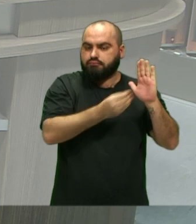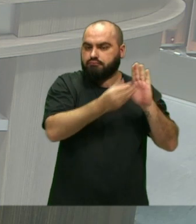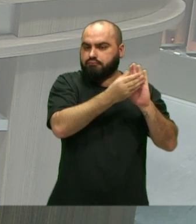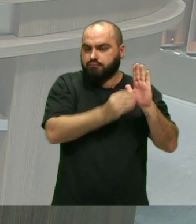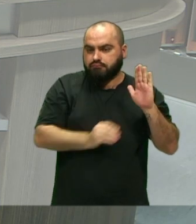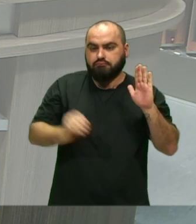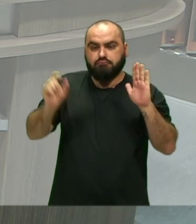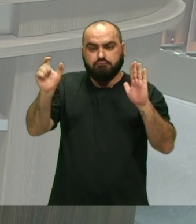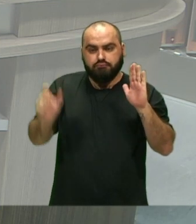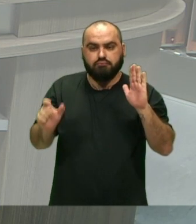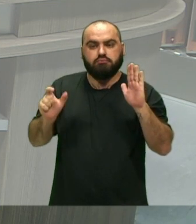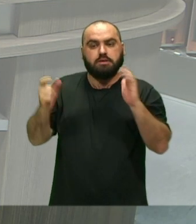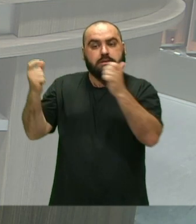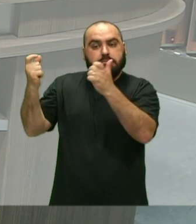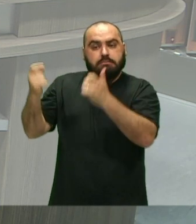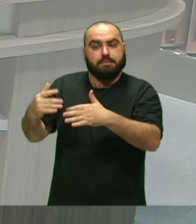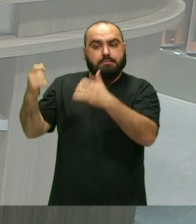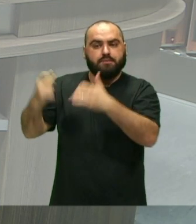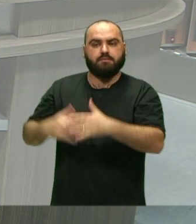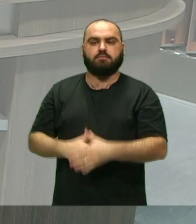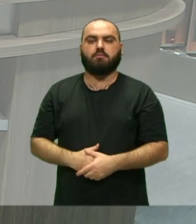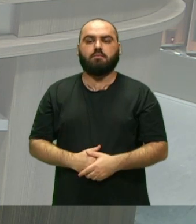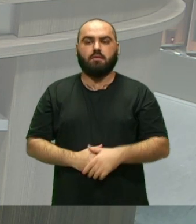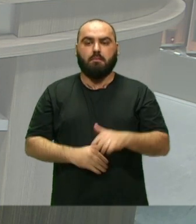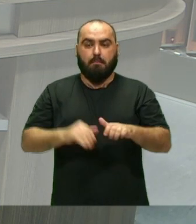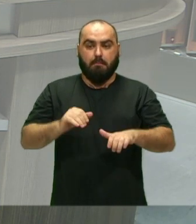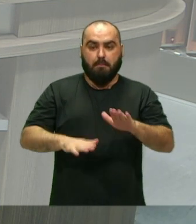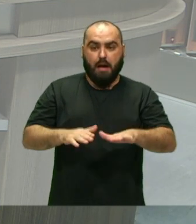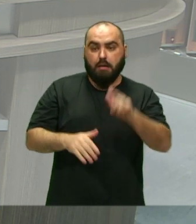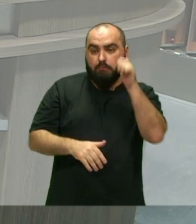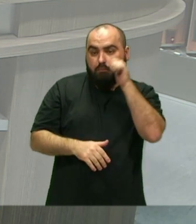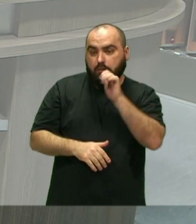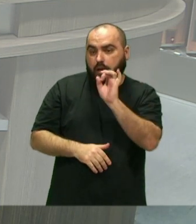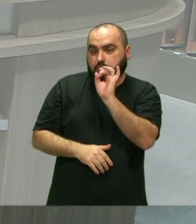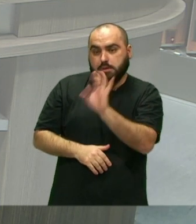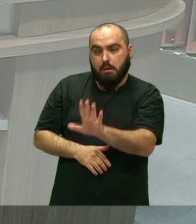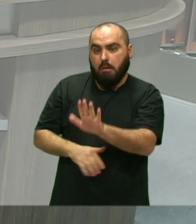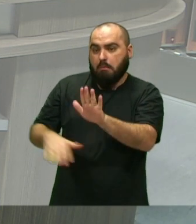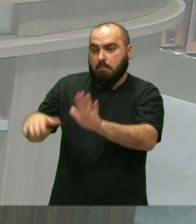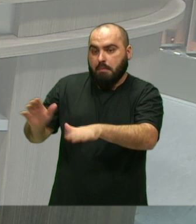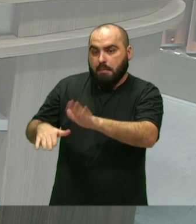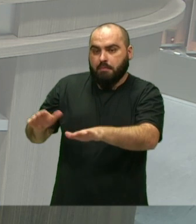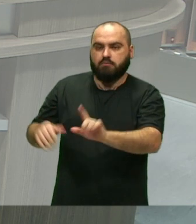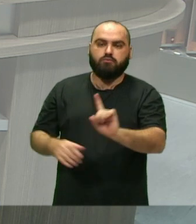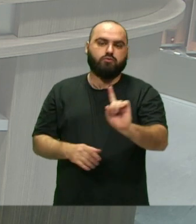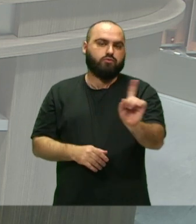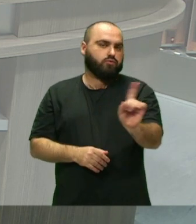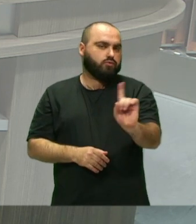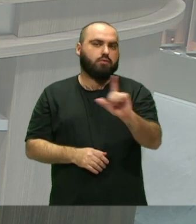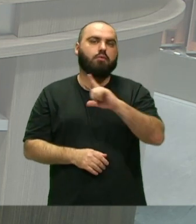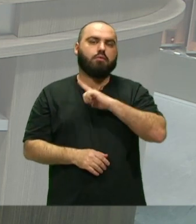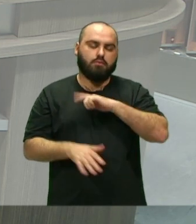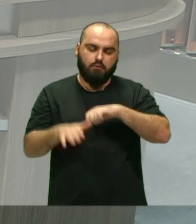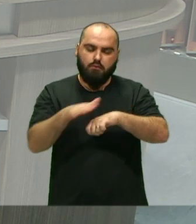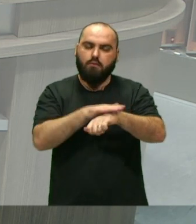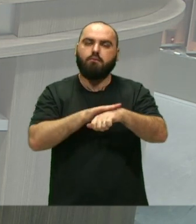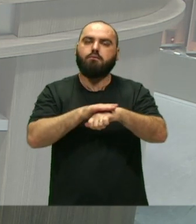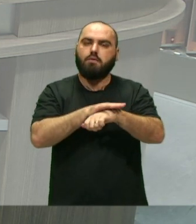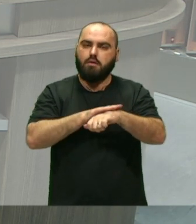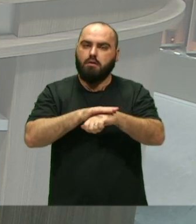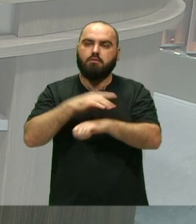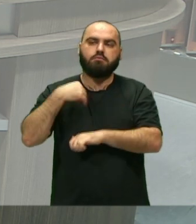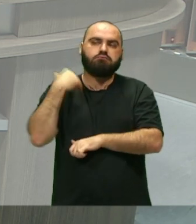importante O Bac Mulher Não é só Maracatu Não é só Vim tocar A gente tem As rodas de conversa Para a gente Colocar essas